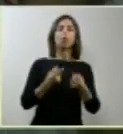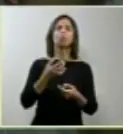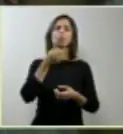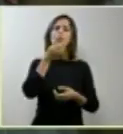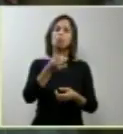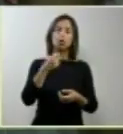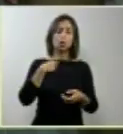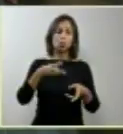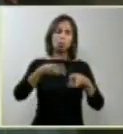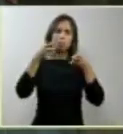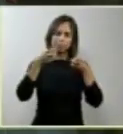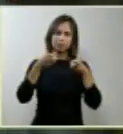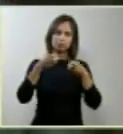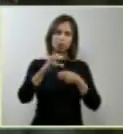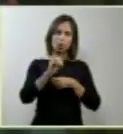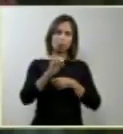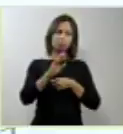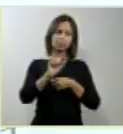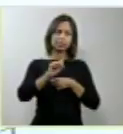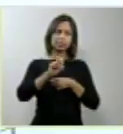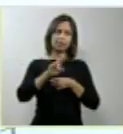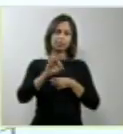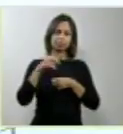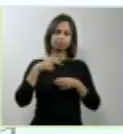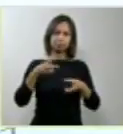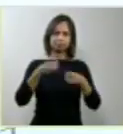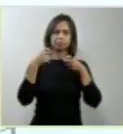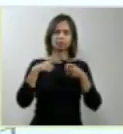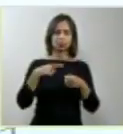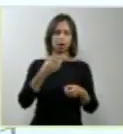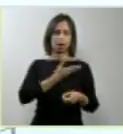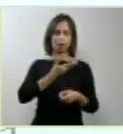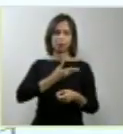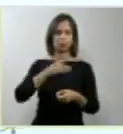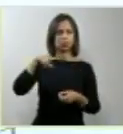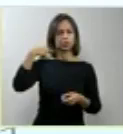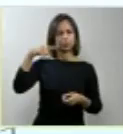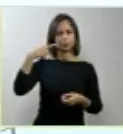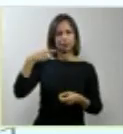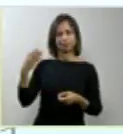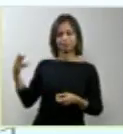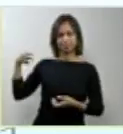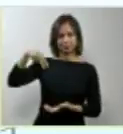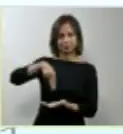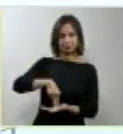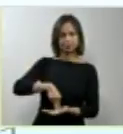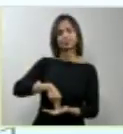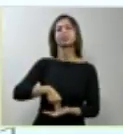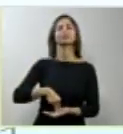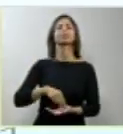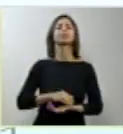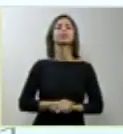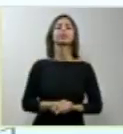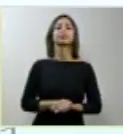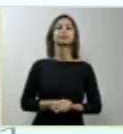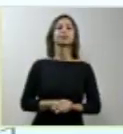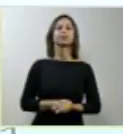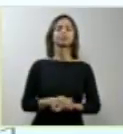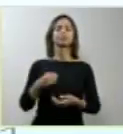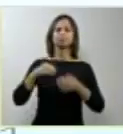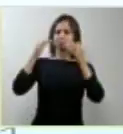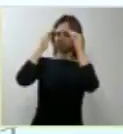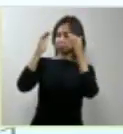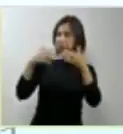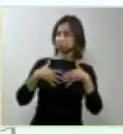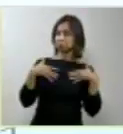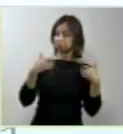ao meu colega de congresso, deputado Bassuma, que muito me honra estar